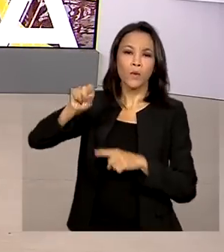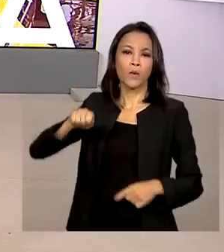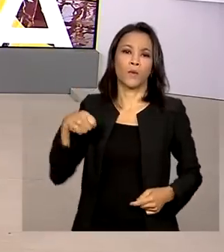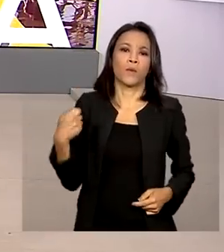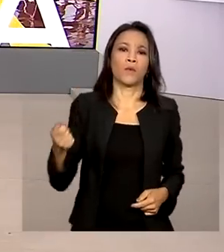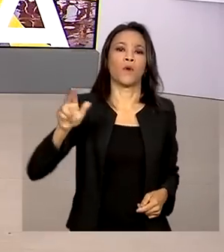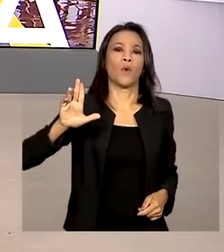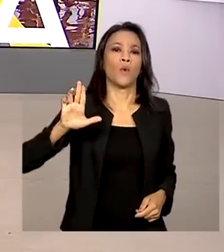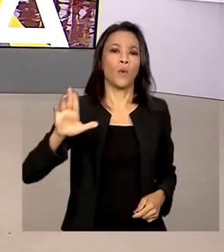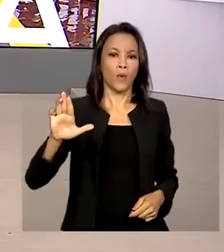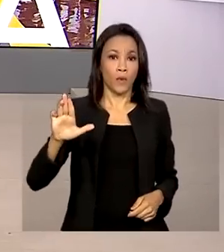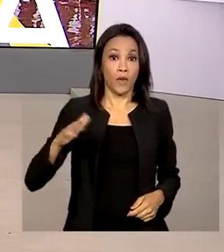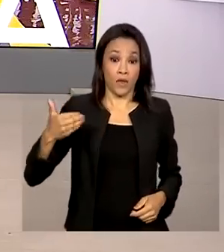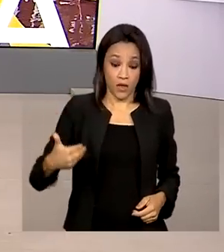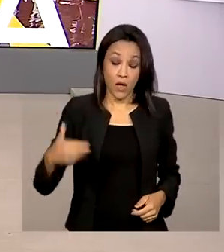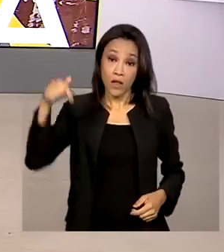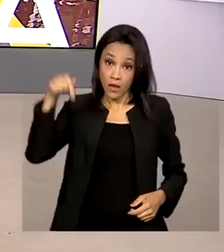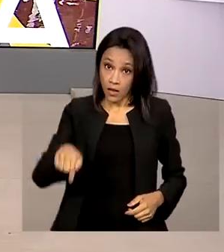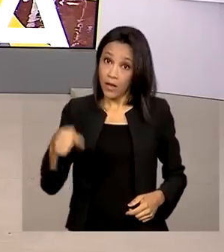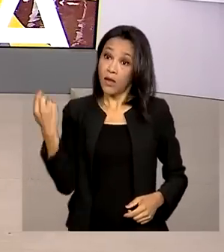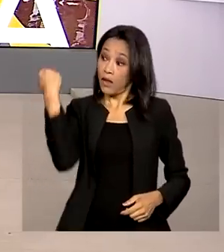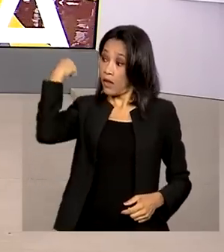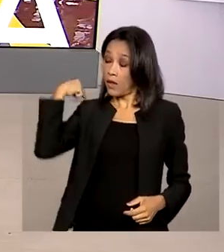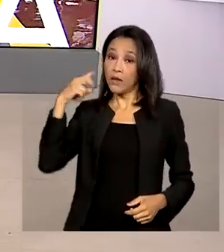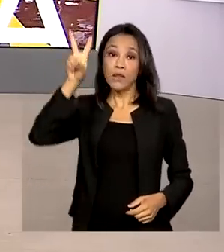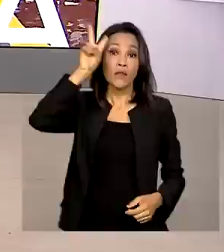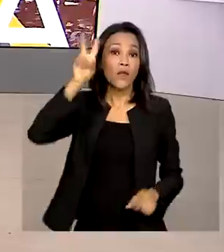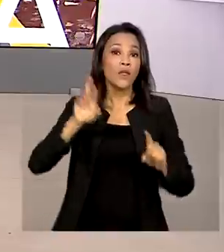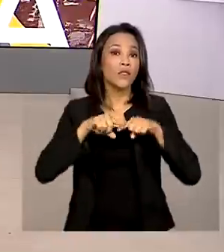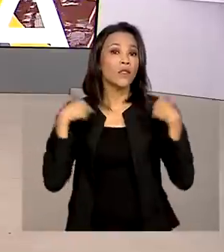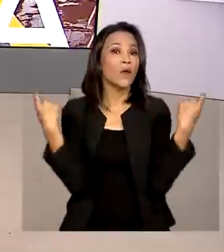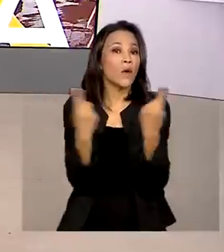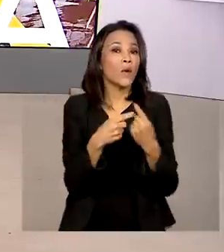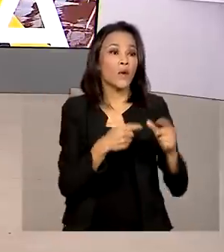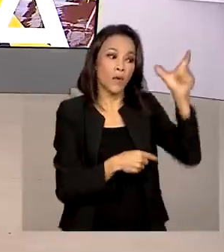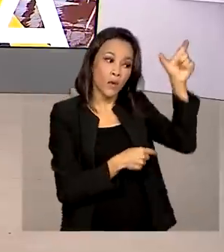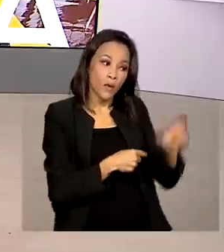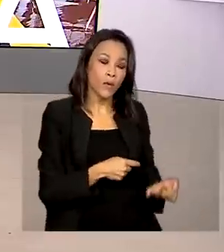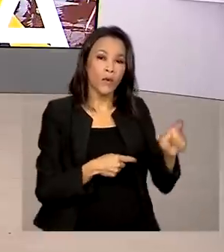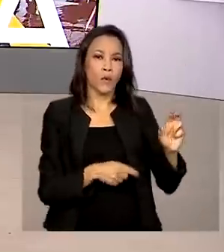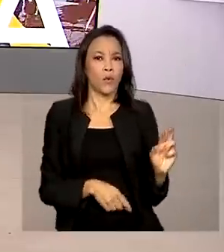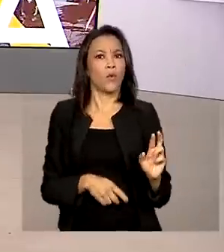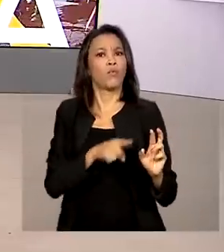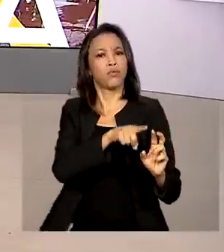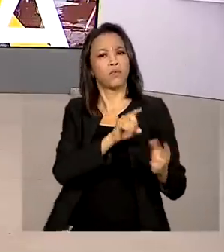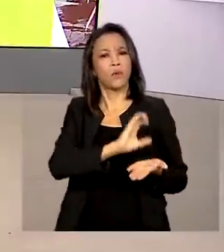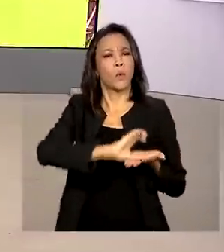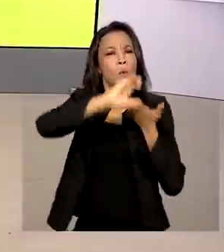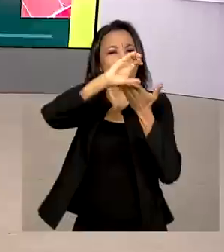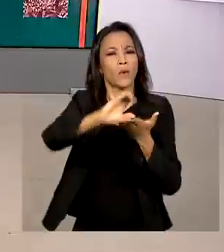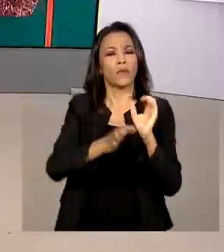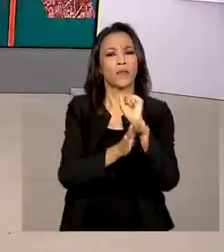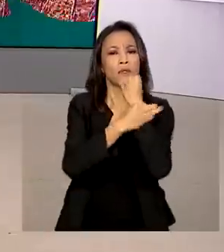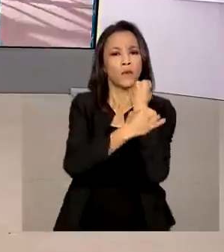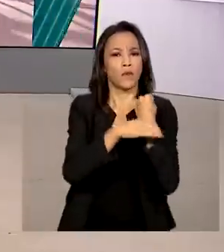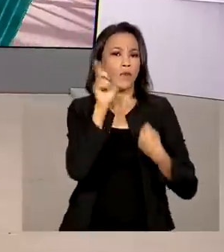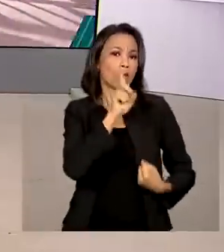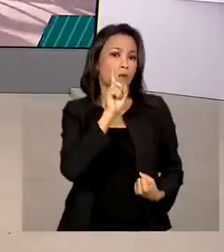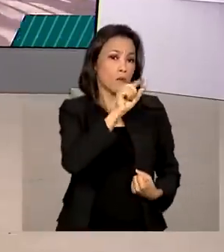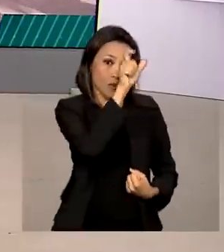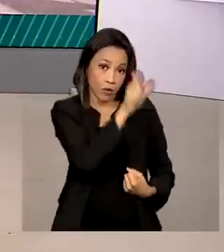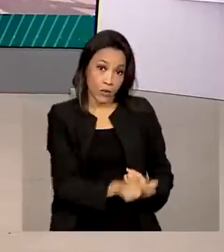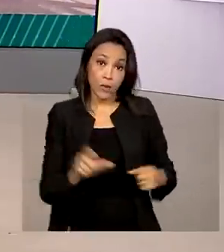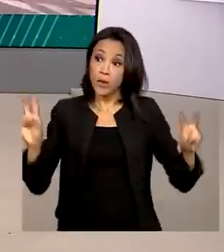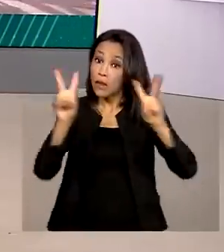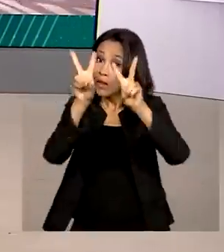da Silva se reuniu nesta segunda-feira com o conselheiro de segurança nacional dos Estados Unidos, Jake Sullivan. Um dos temas